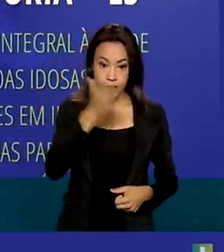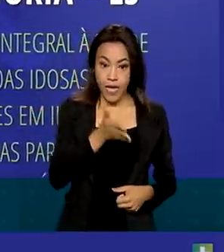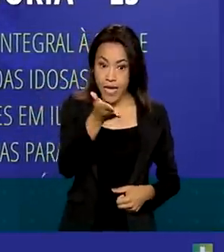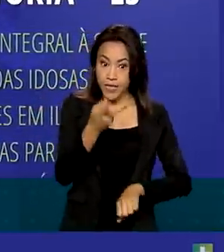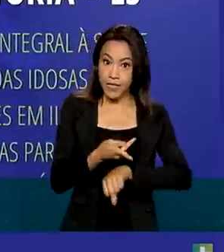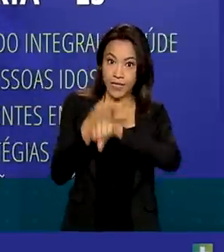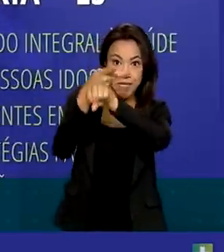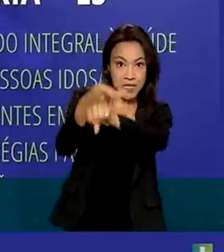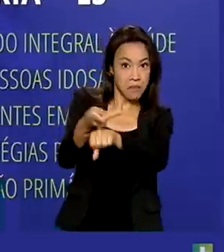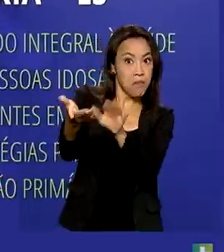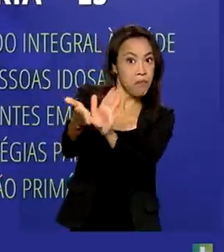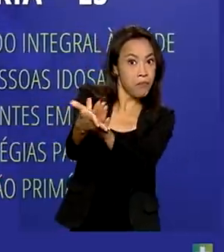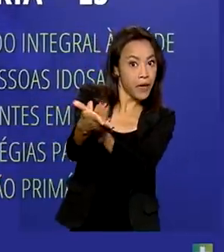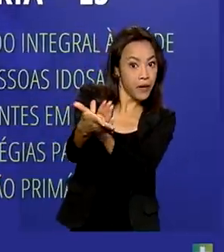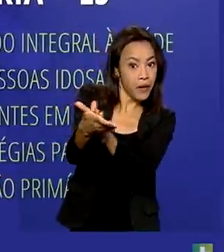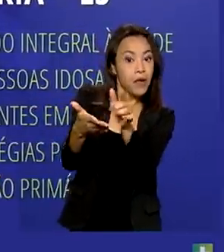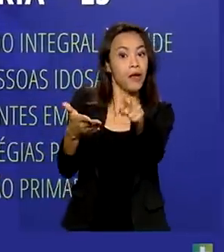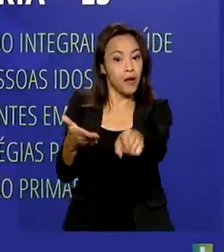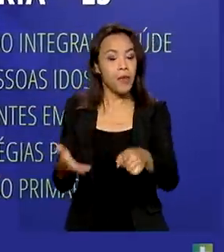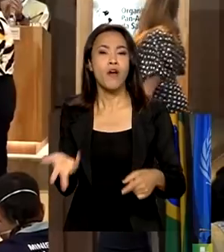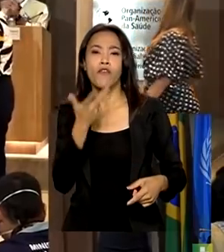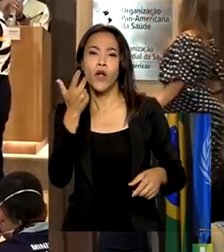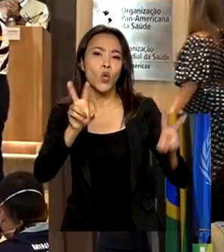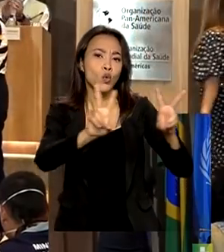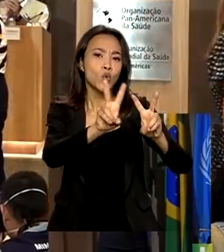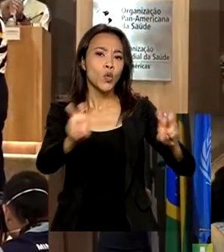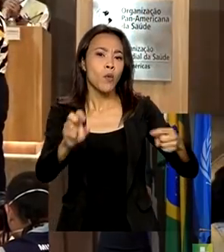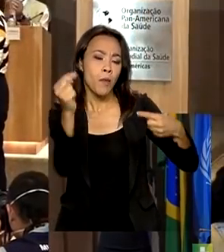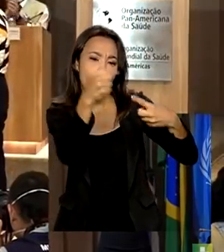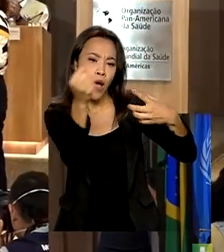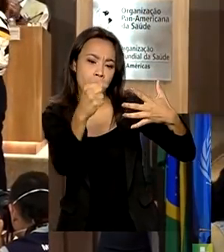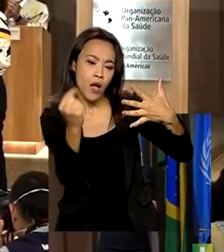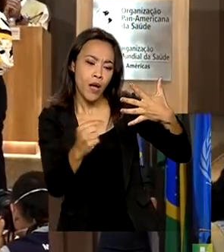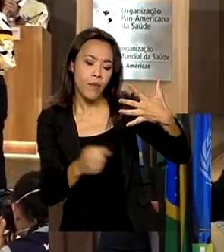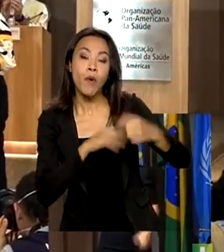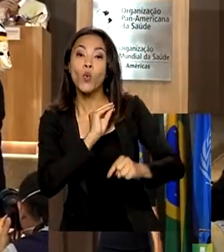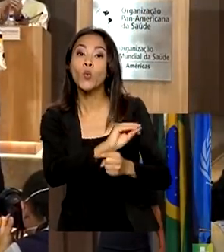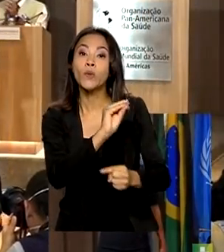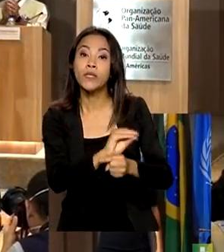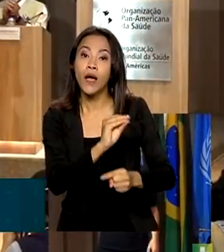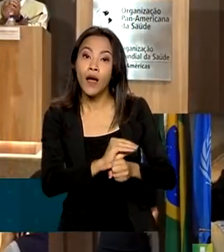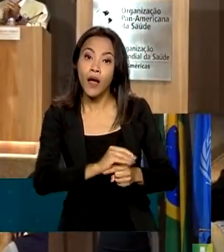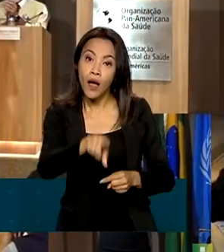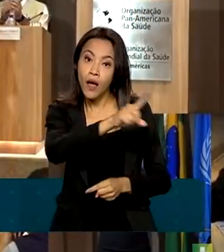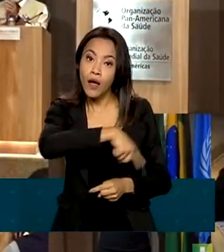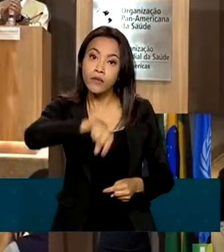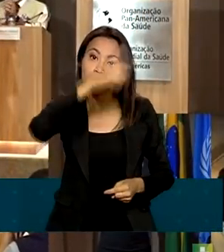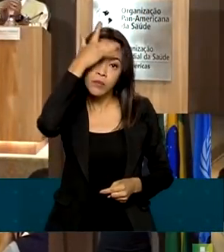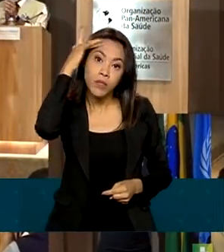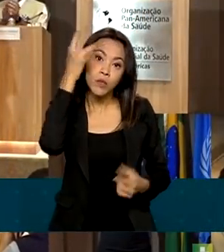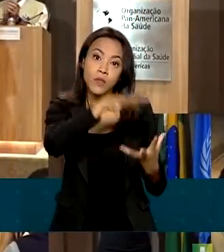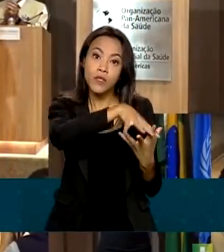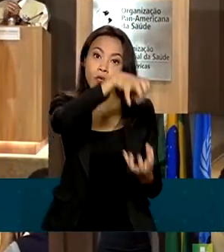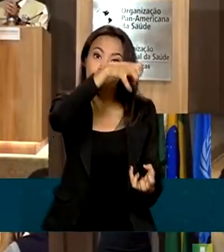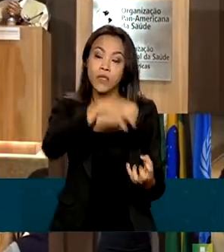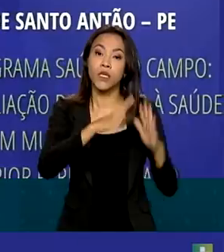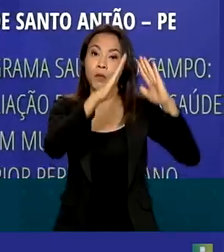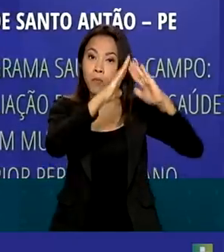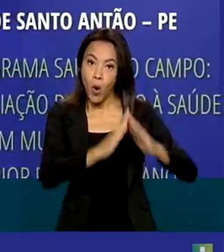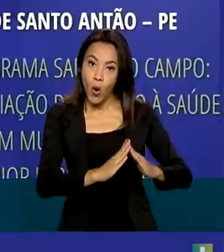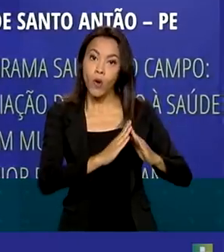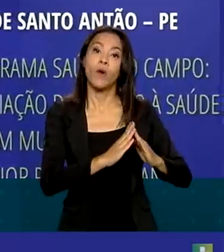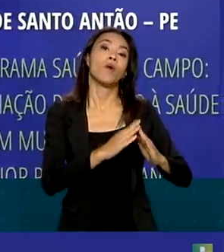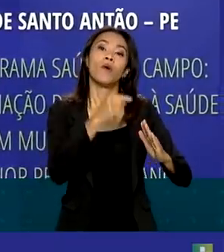APS Forte no SUS abordou o cuidado integral à saúde das pessoas idosas que moram em instituições de longa permanência.